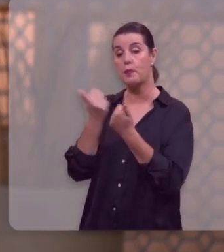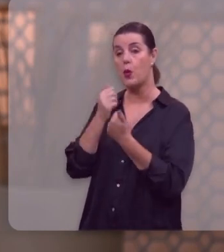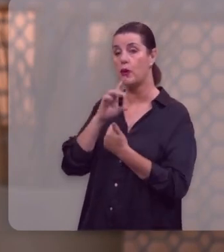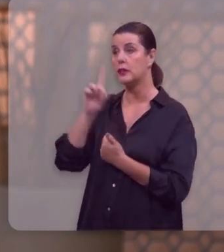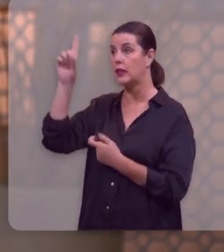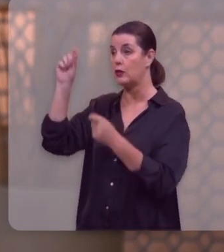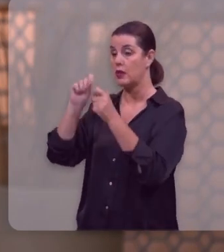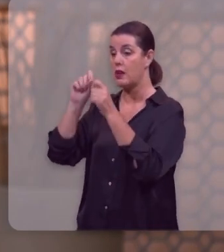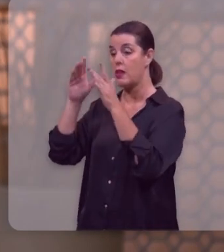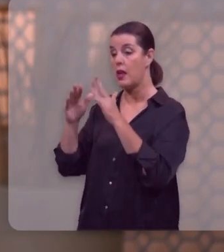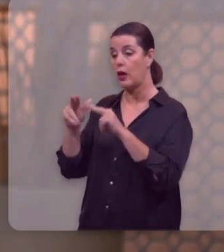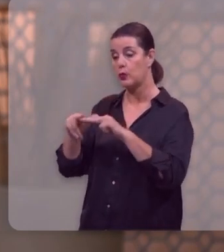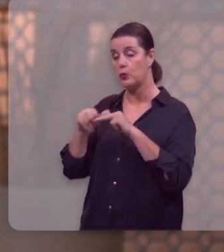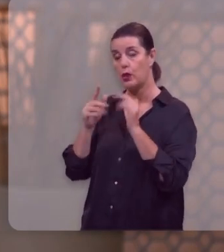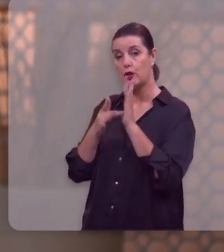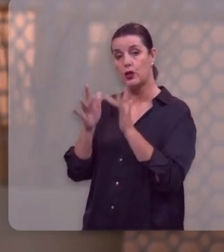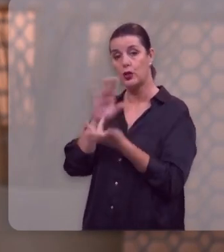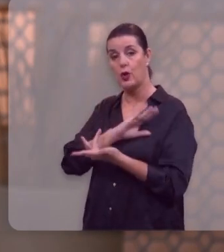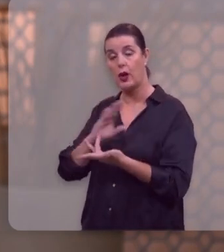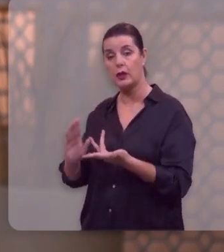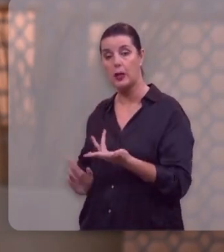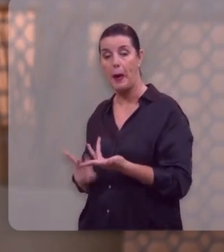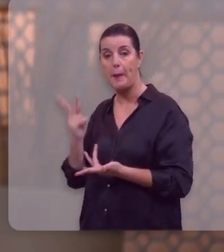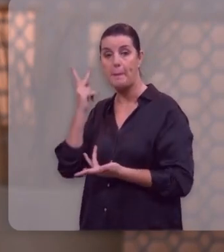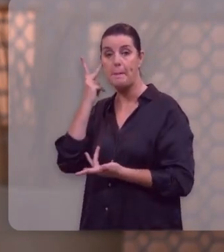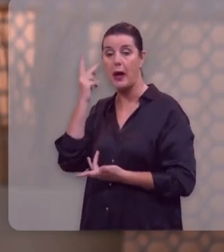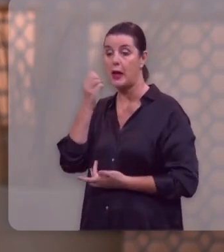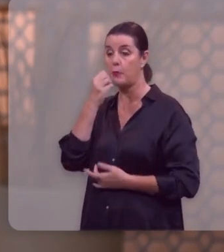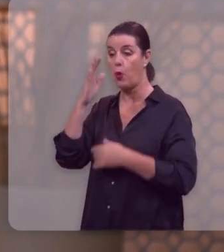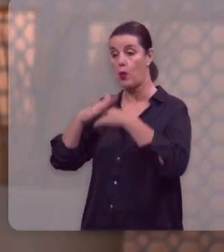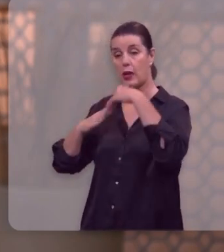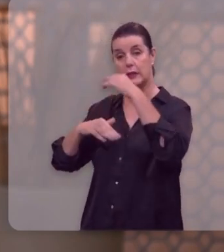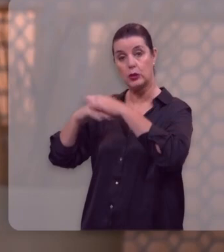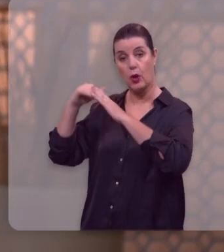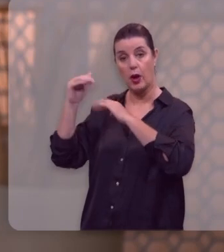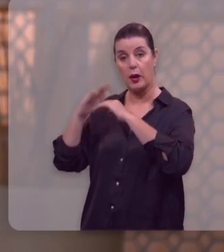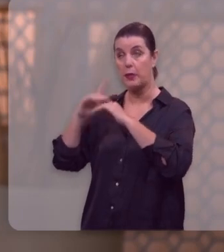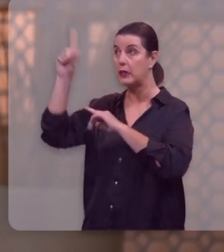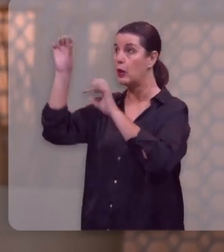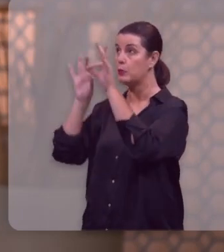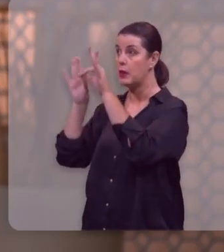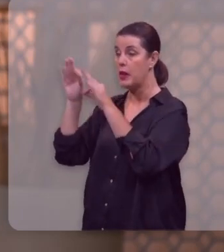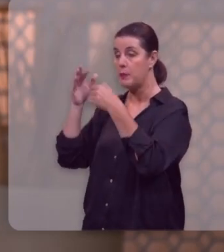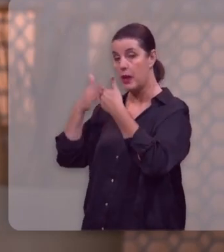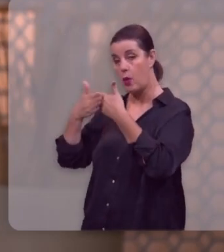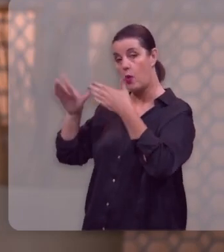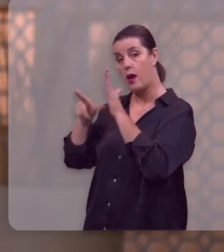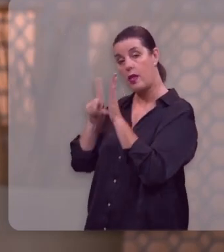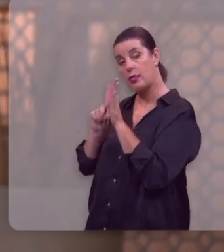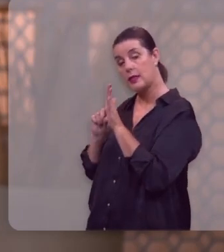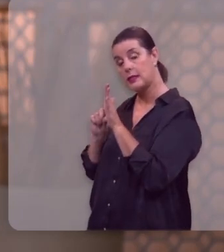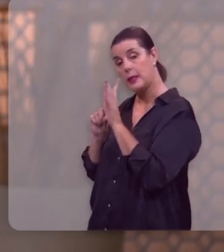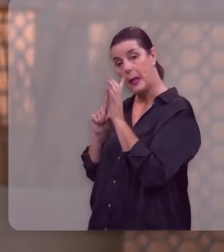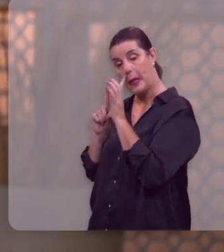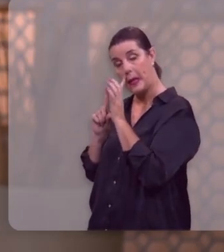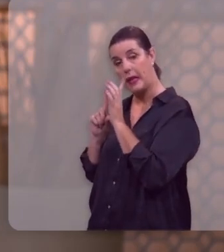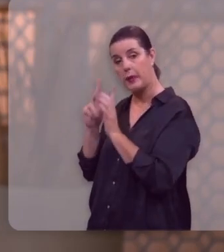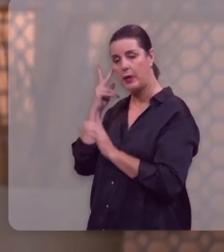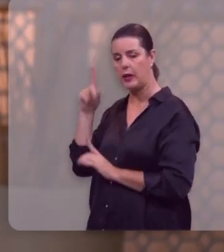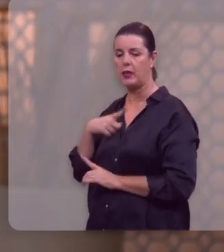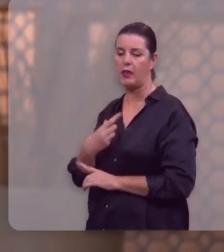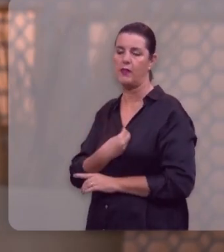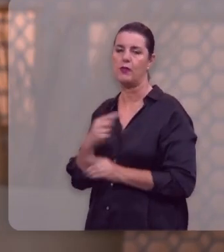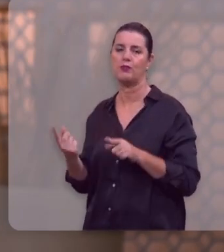criados em Cristo Jesus, para as boas obras, as quais Deus preparou de antemão, para que nós